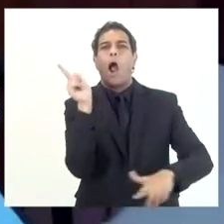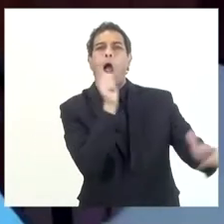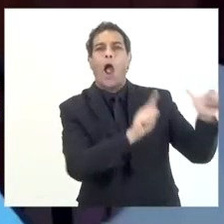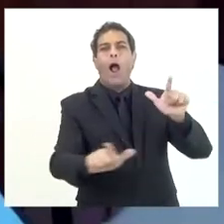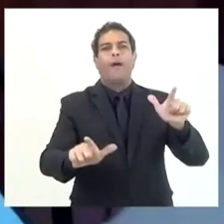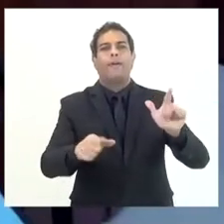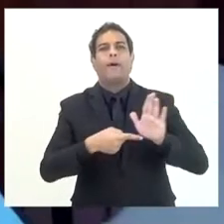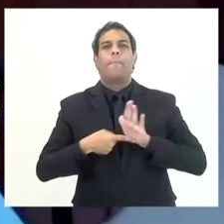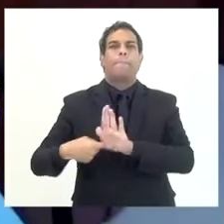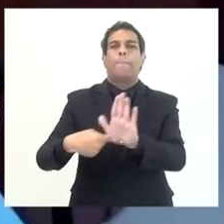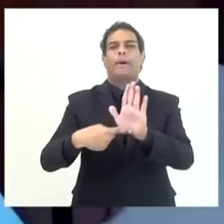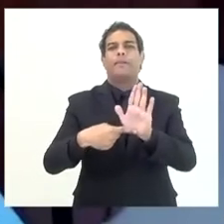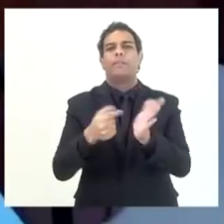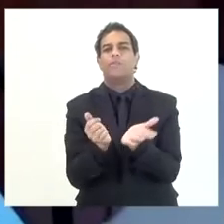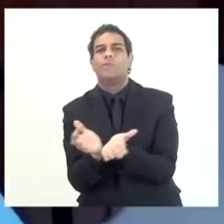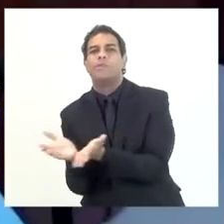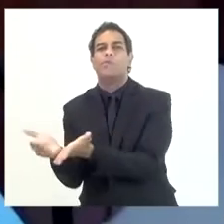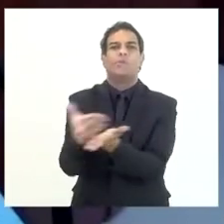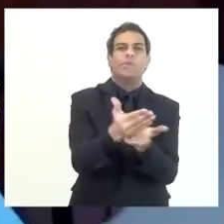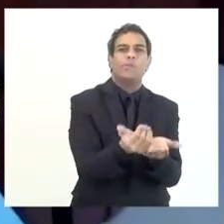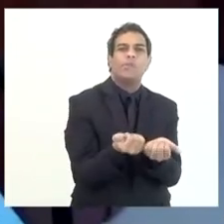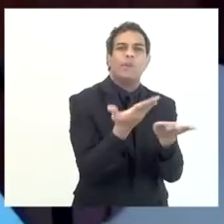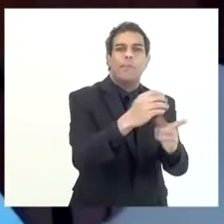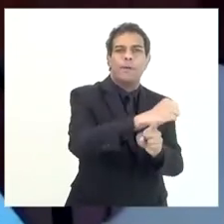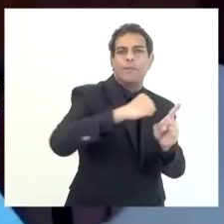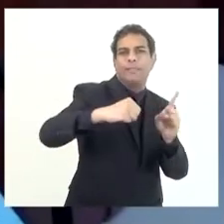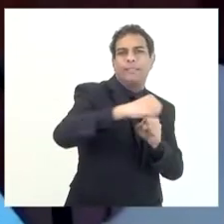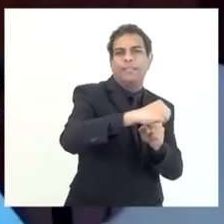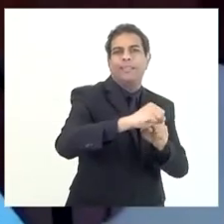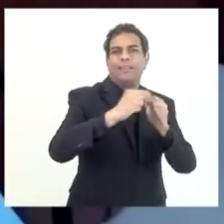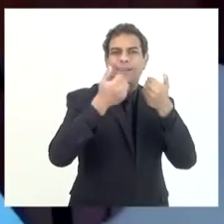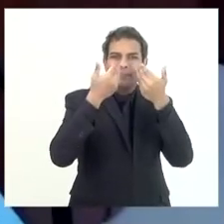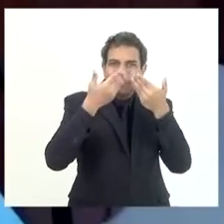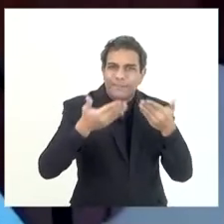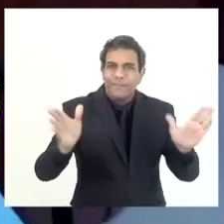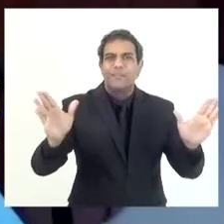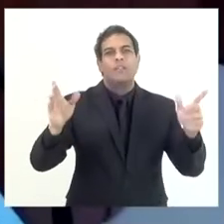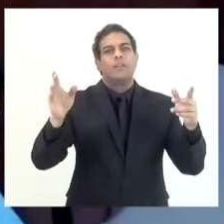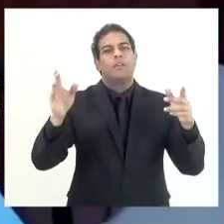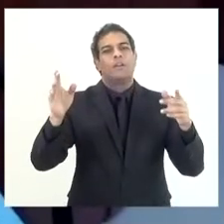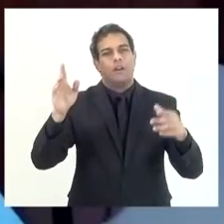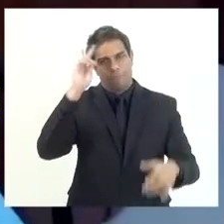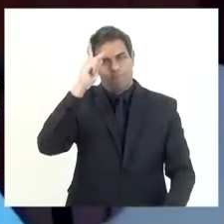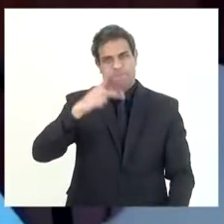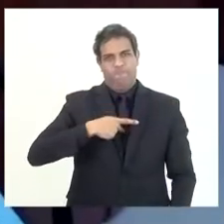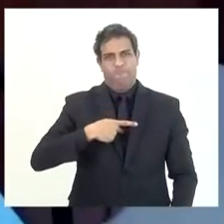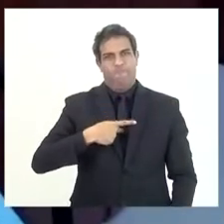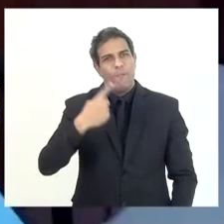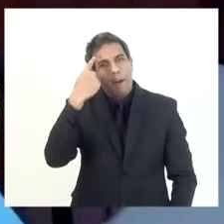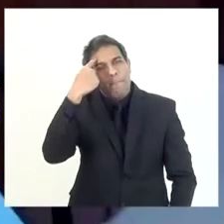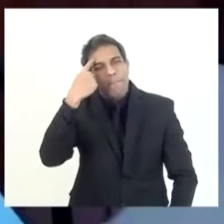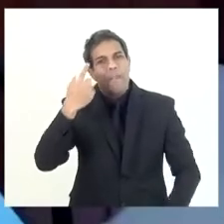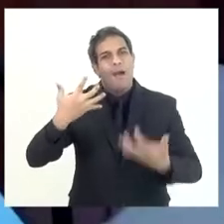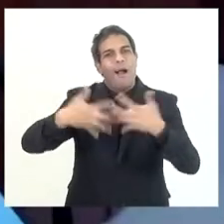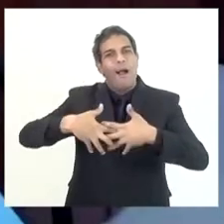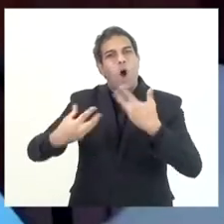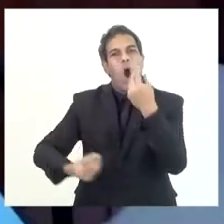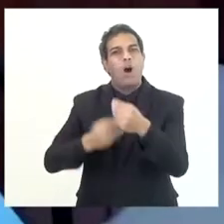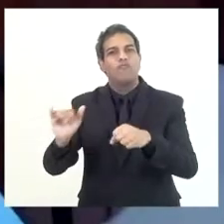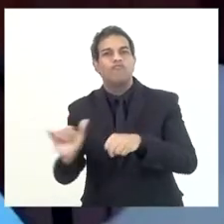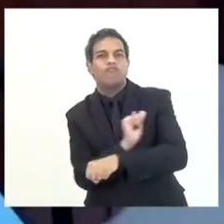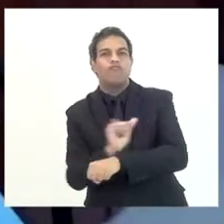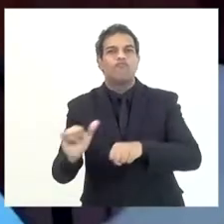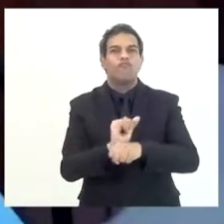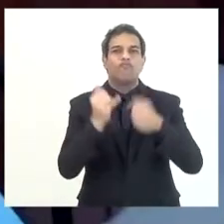prestando melhor contas para a sociedade. Então, assim, eu vou realmente pensar em como a gente pode